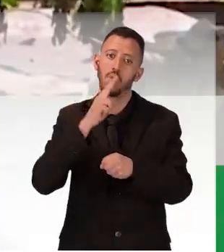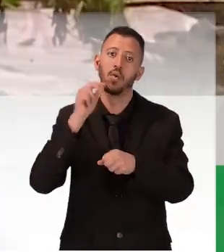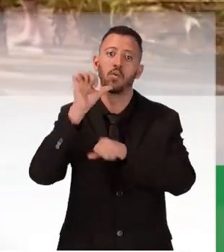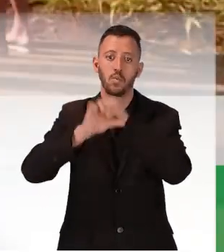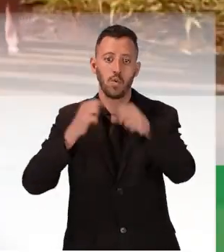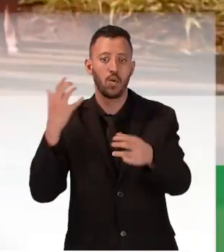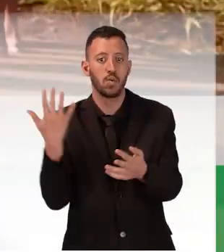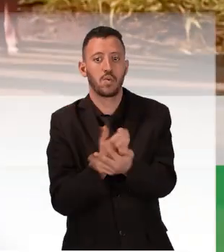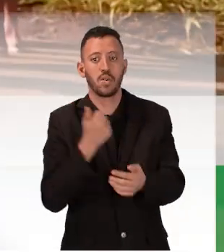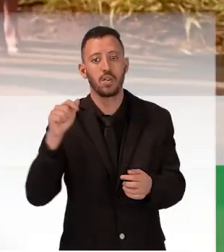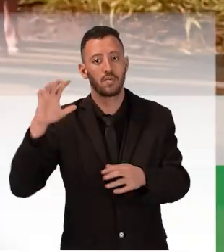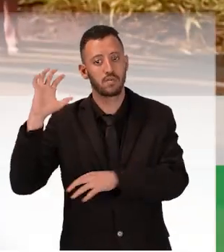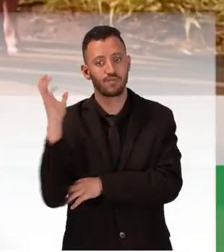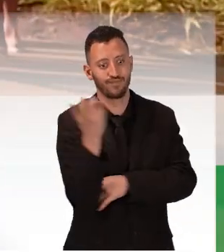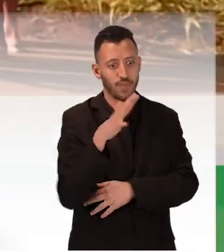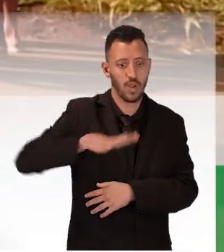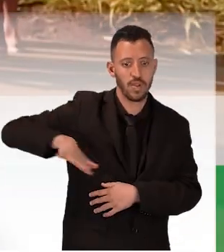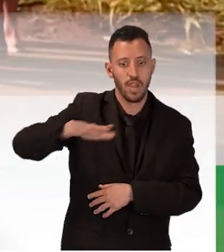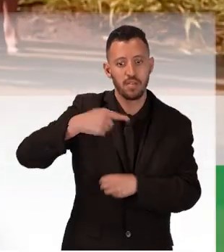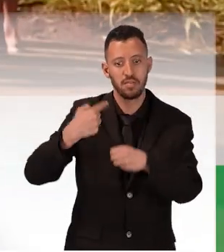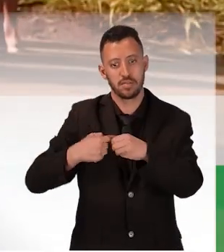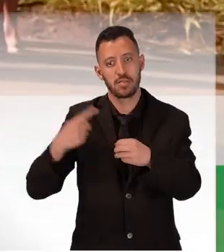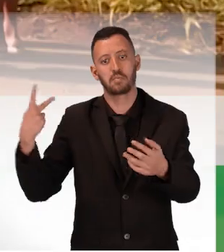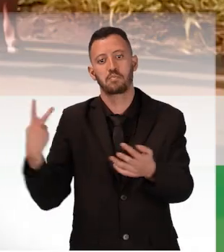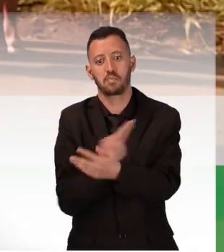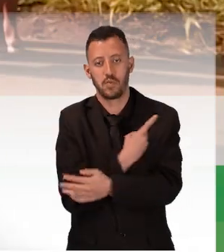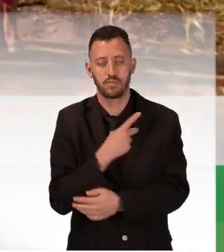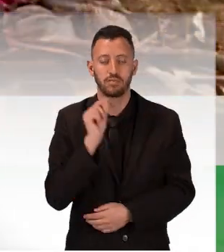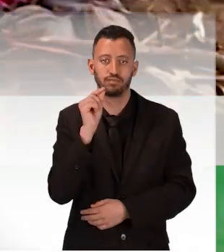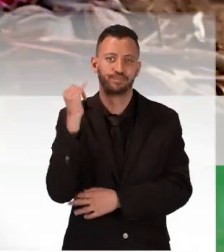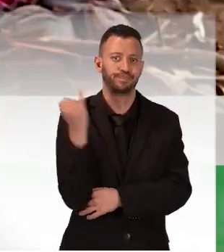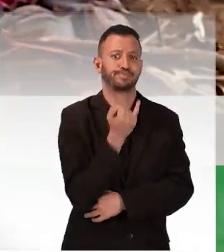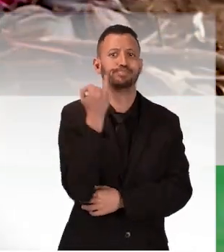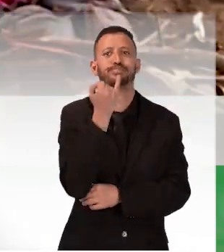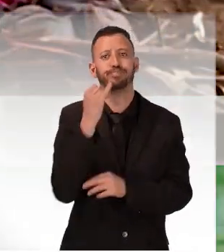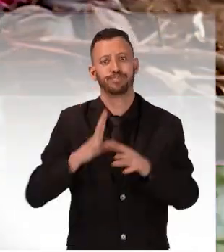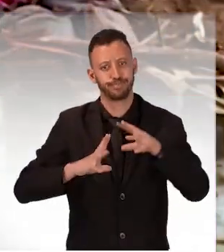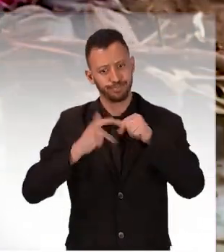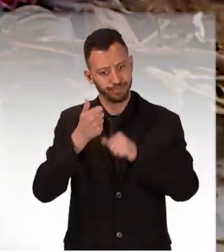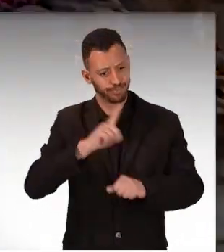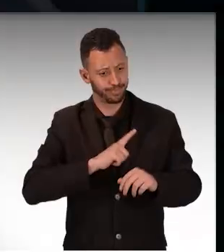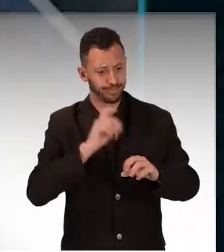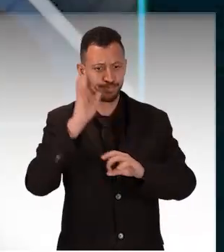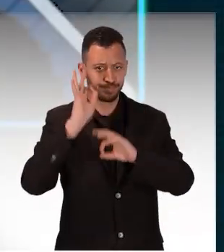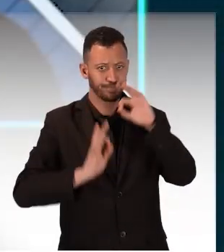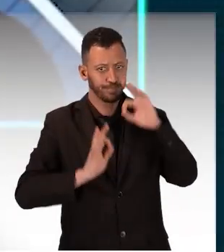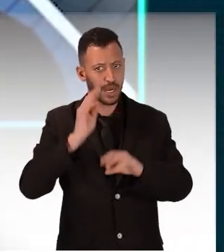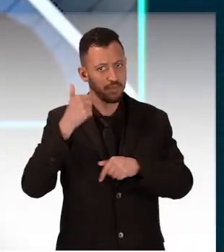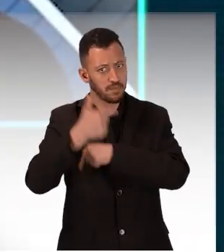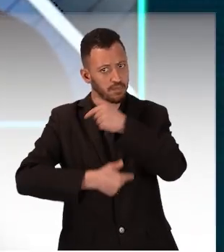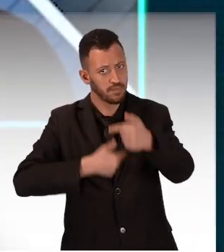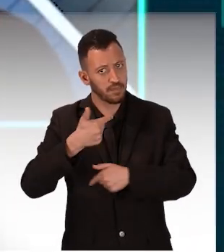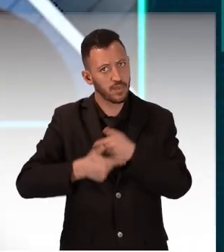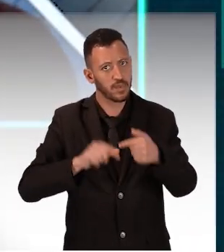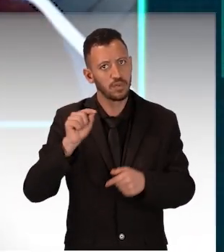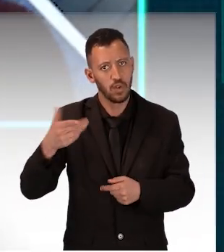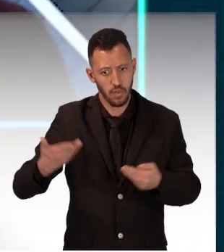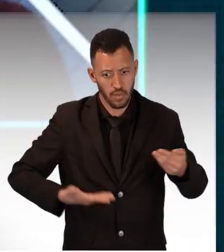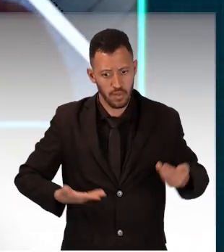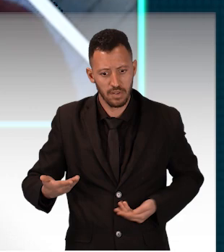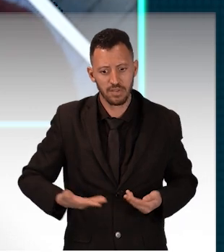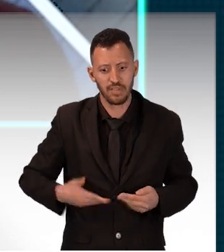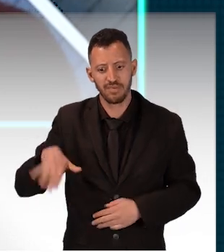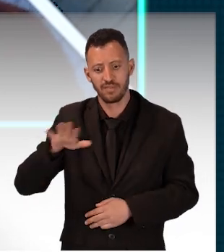de recuperação ambiental da região atingida. É essencial que haja todo um plano de trabalho para que o